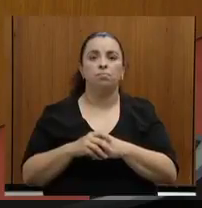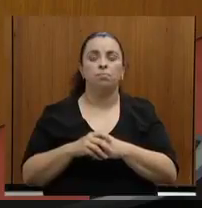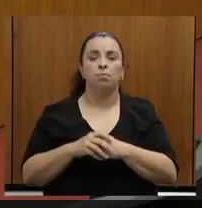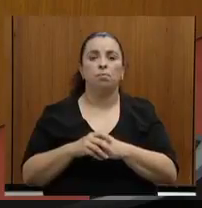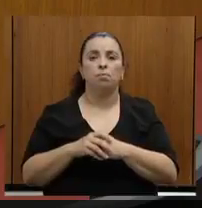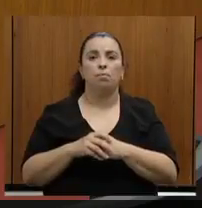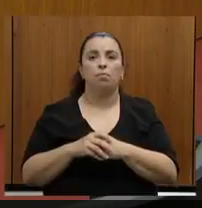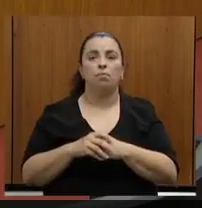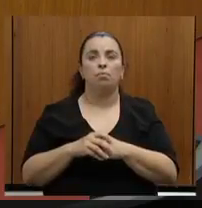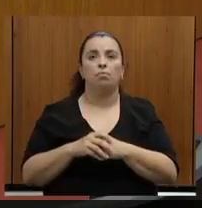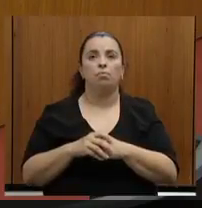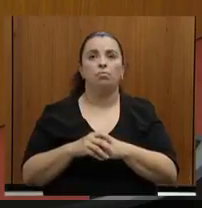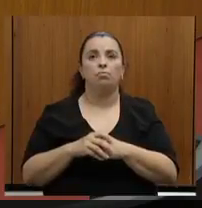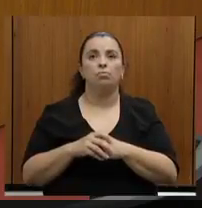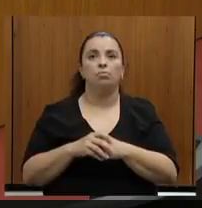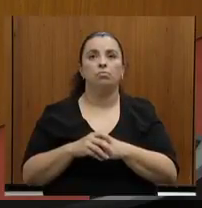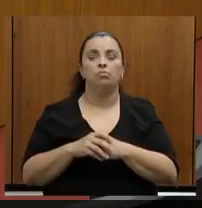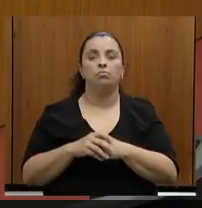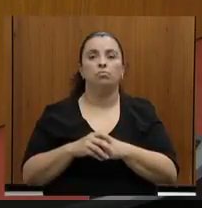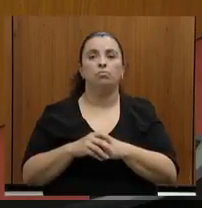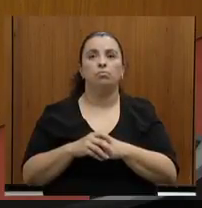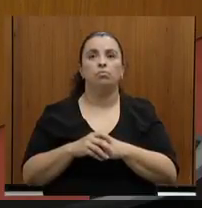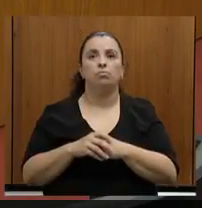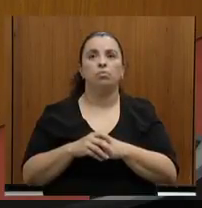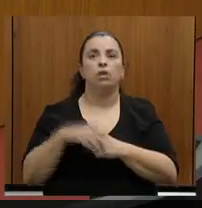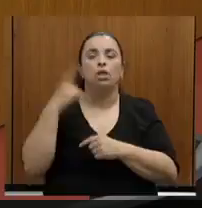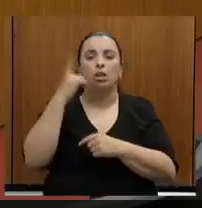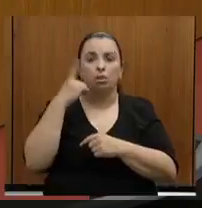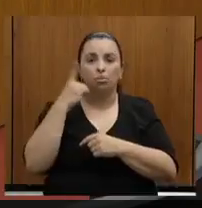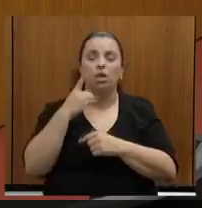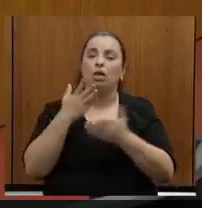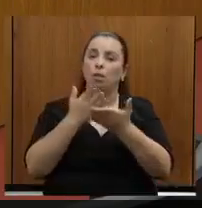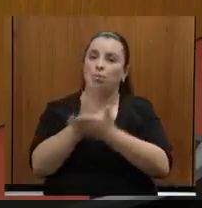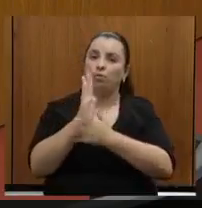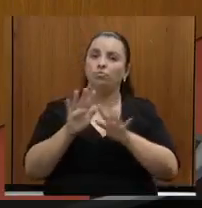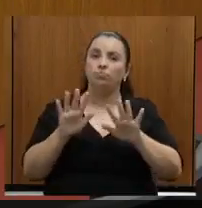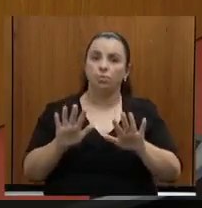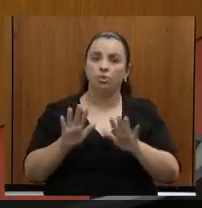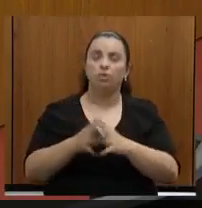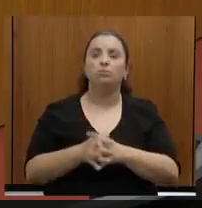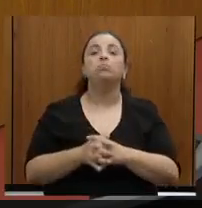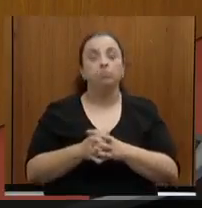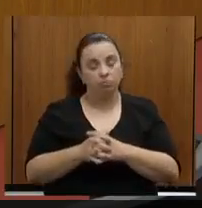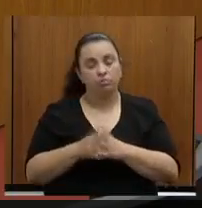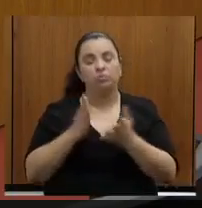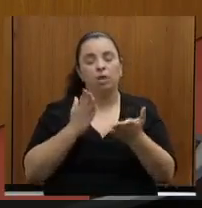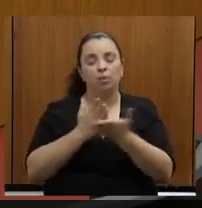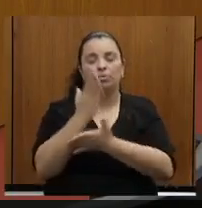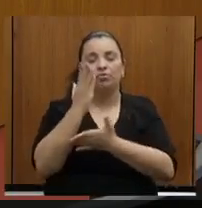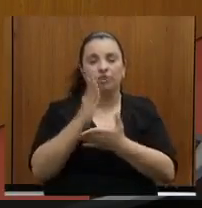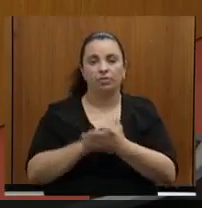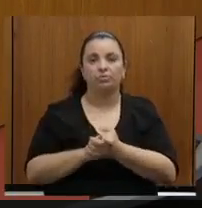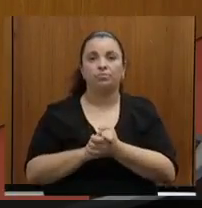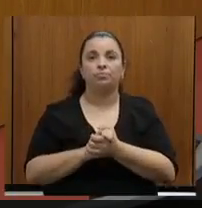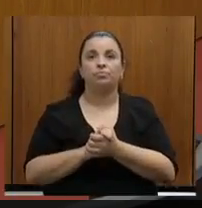Está bom. Deputados que aprovam, permaneçam como estão. Aprovado o requerimento.